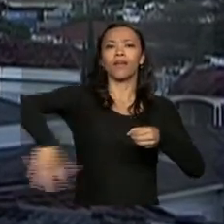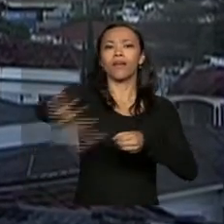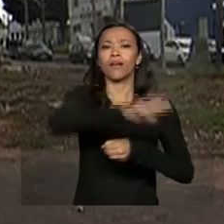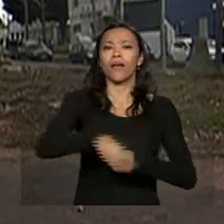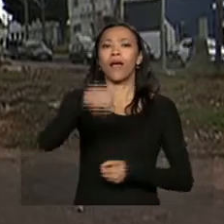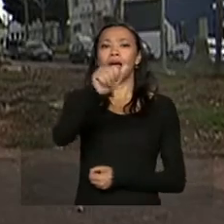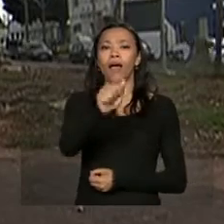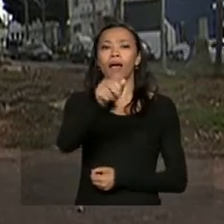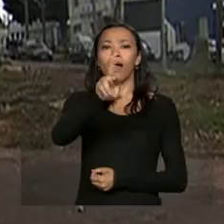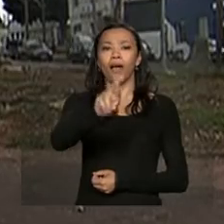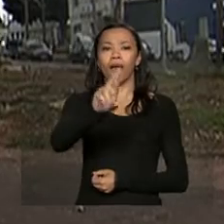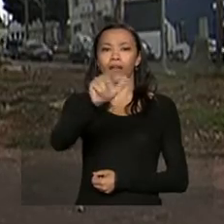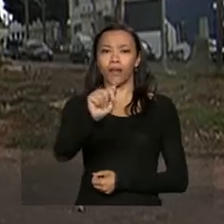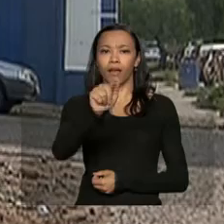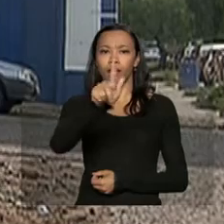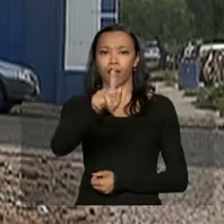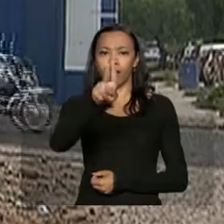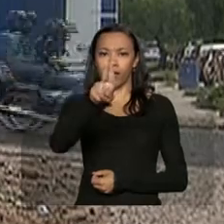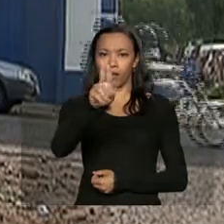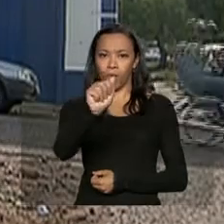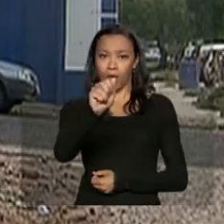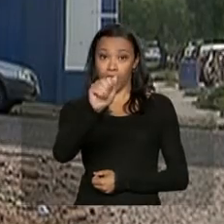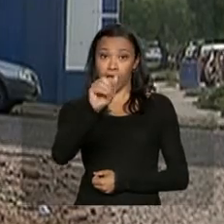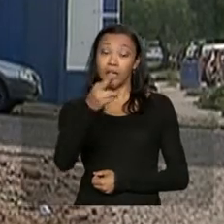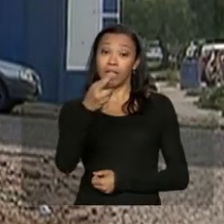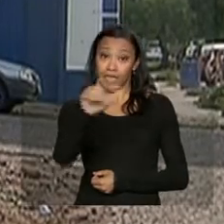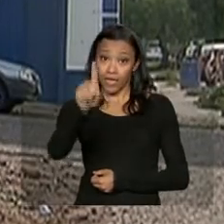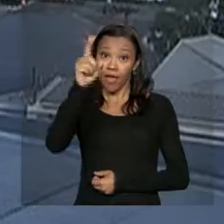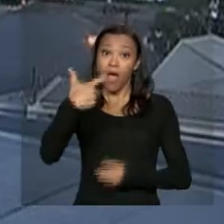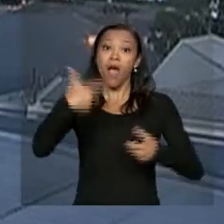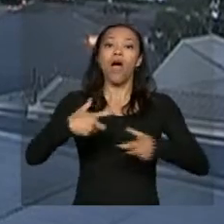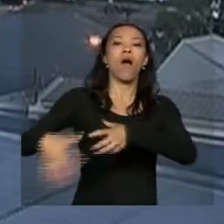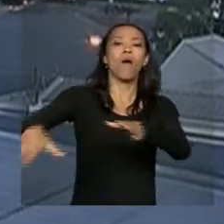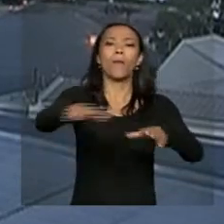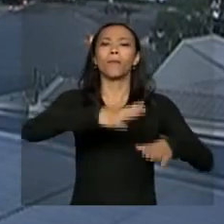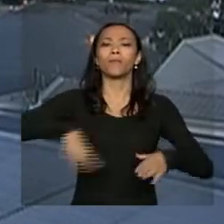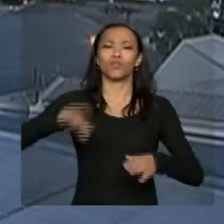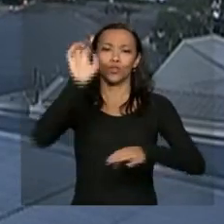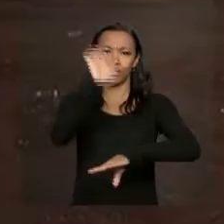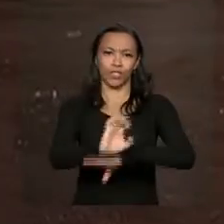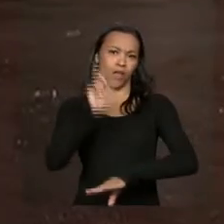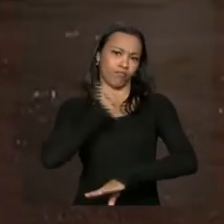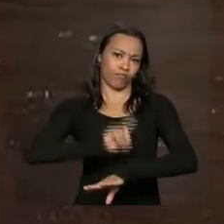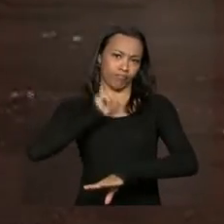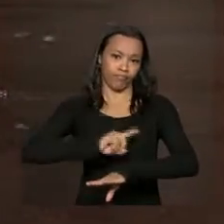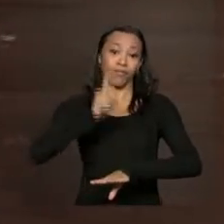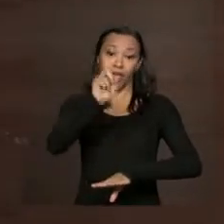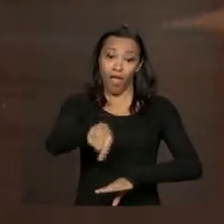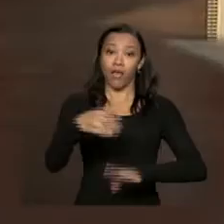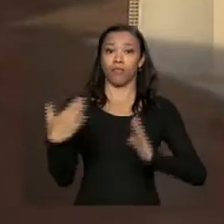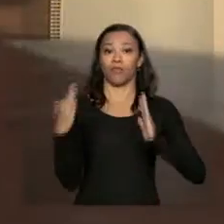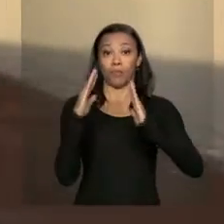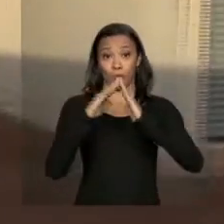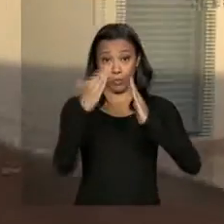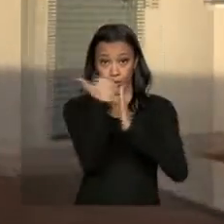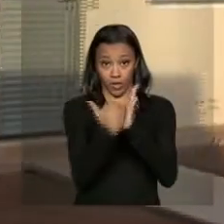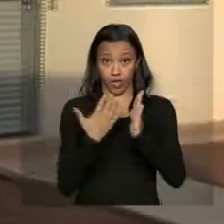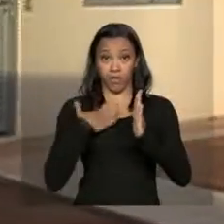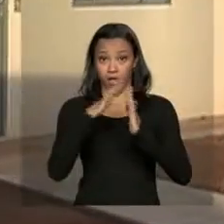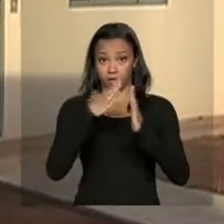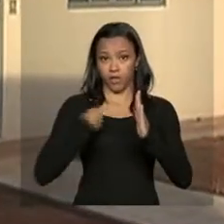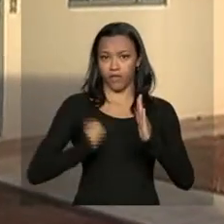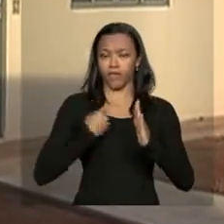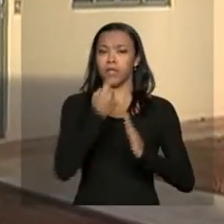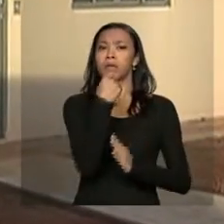Triângulo Mineiro, a 585 quilômetros de Belo Horizonte. No município, o programa Minha Casa Minha Vida está entregando